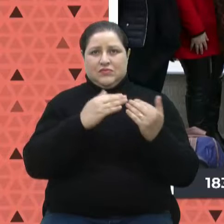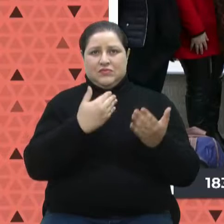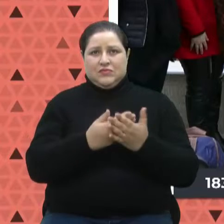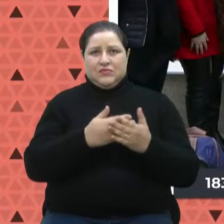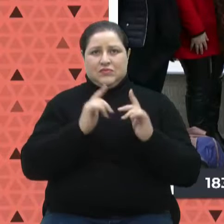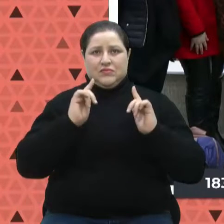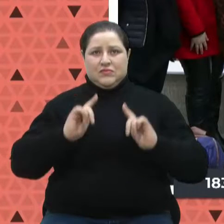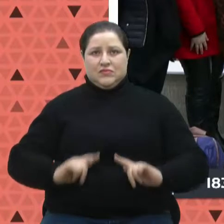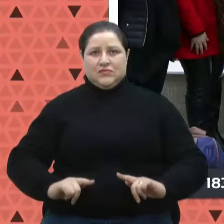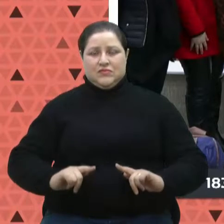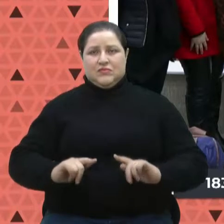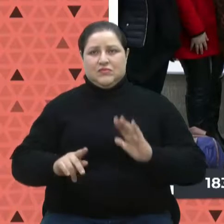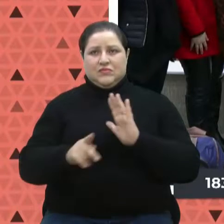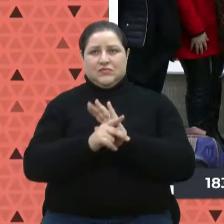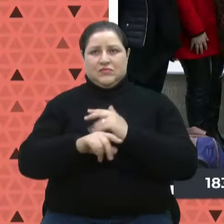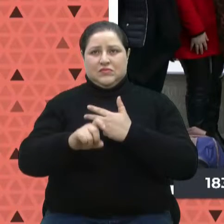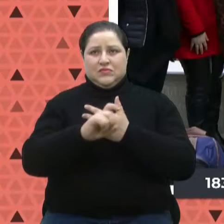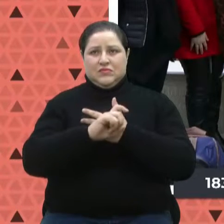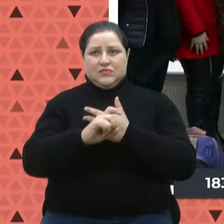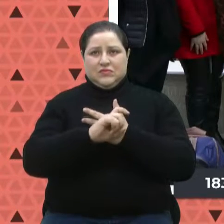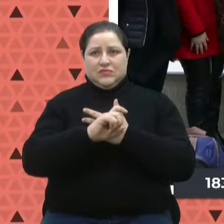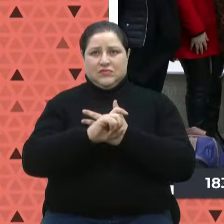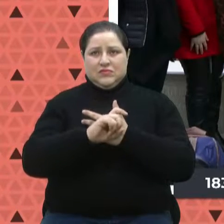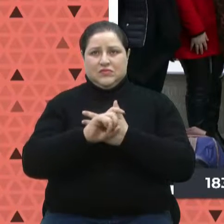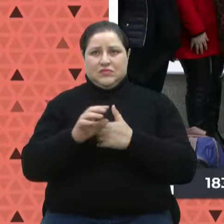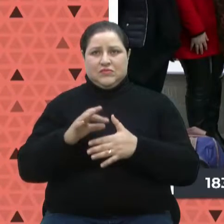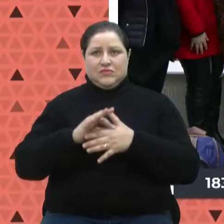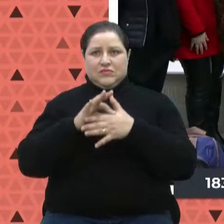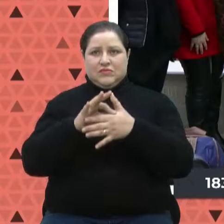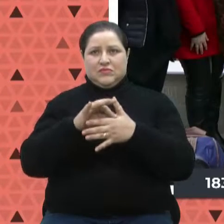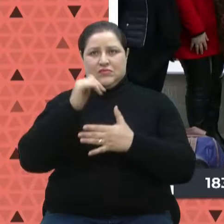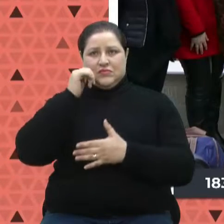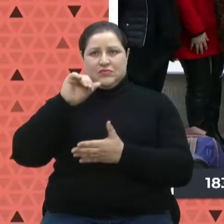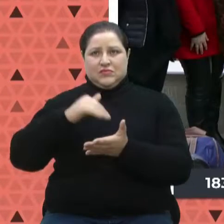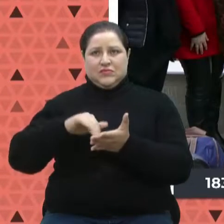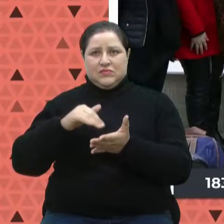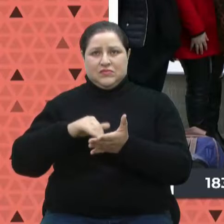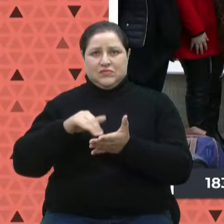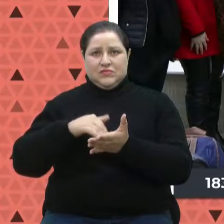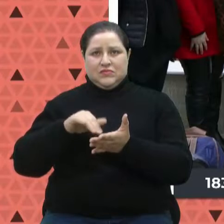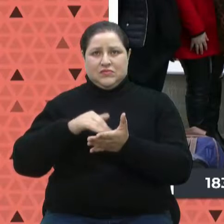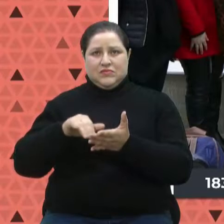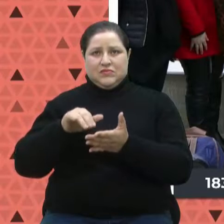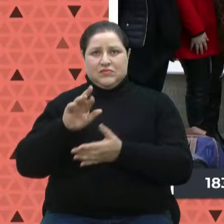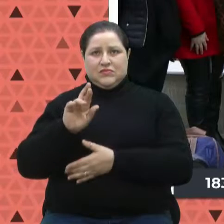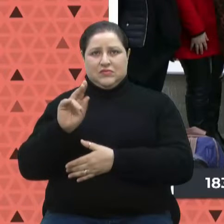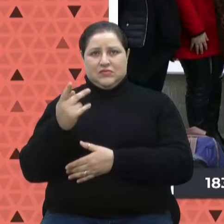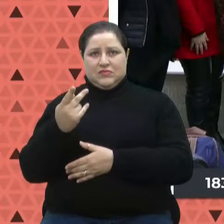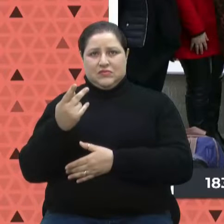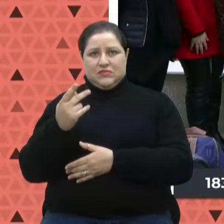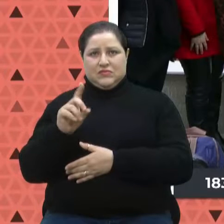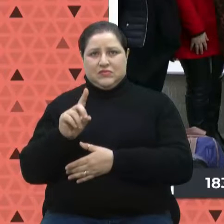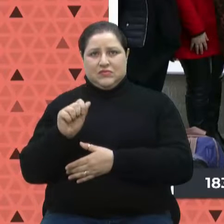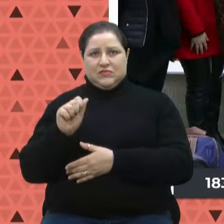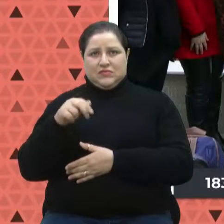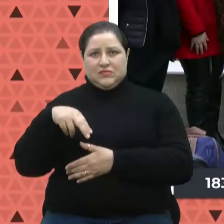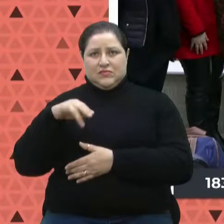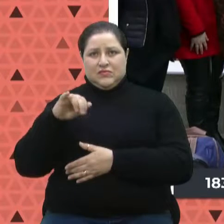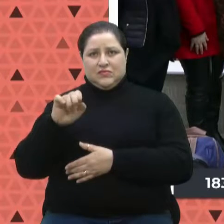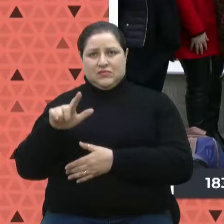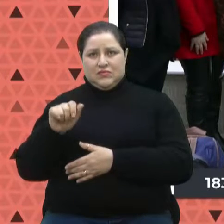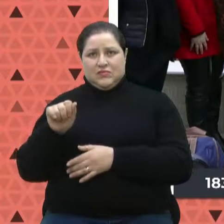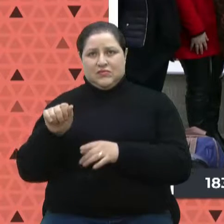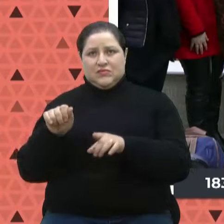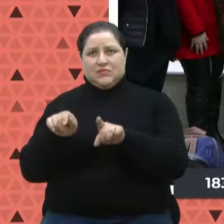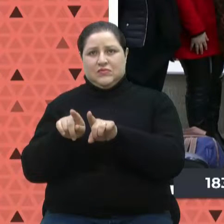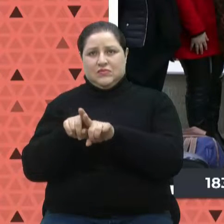nosso Executivo Municipal, liderados pela nossa Secretária Municipal de Recursos Humanos, a Daniela e a equipe que tem